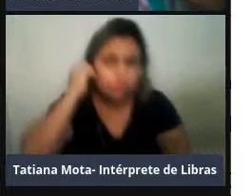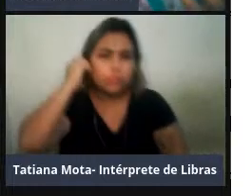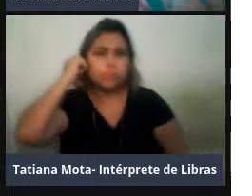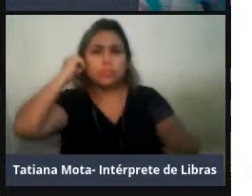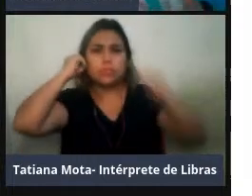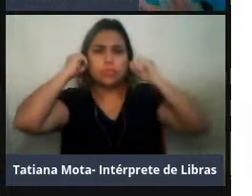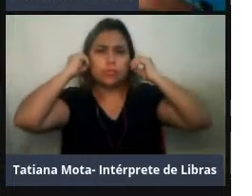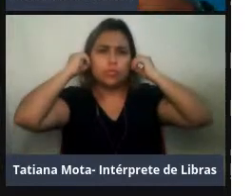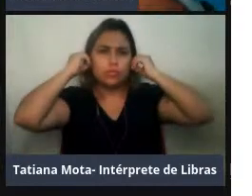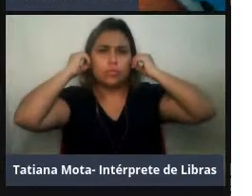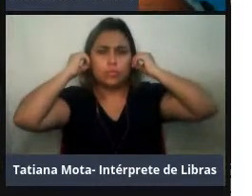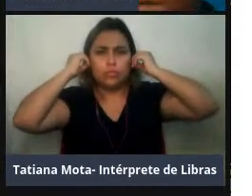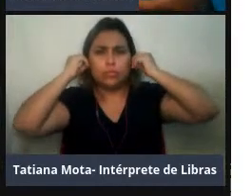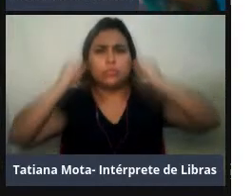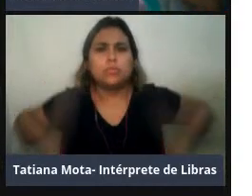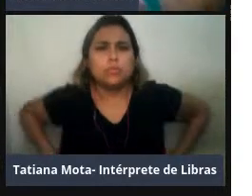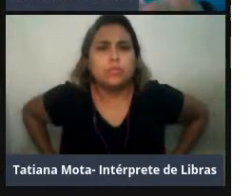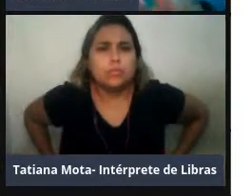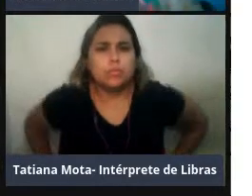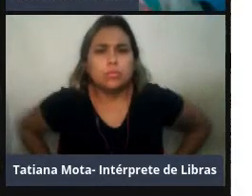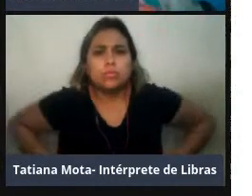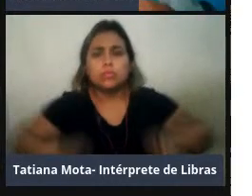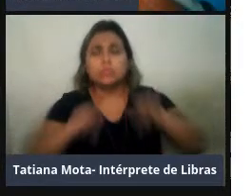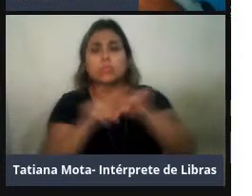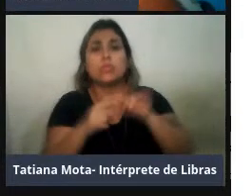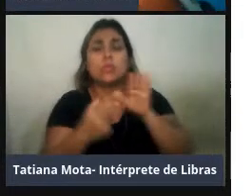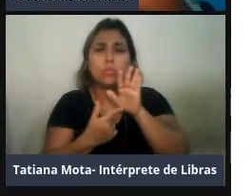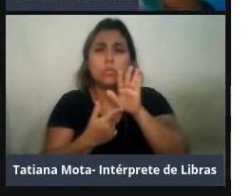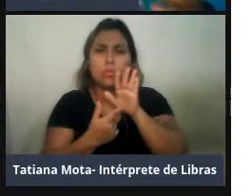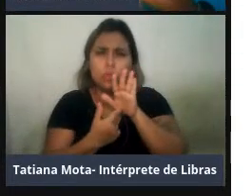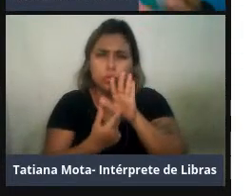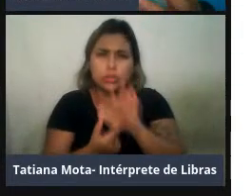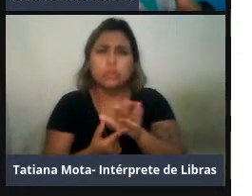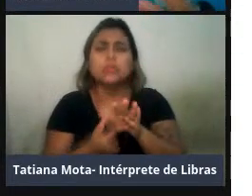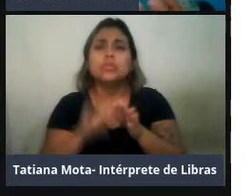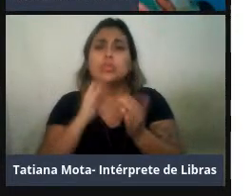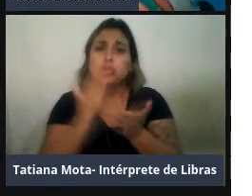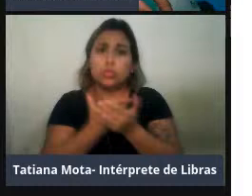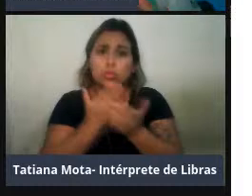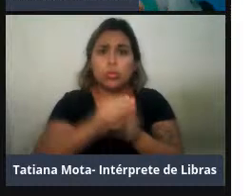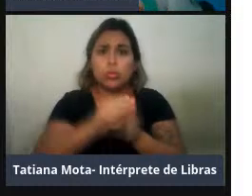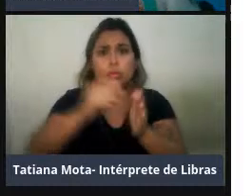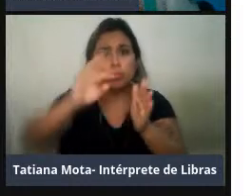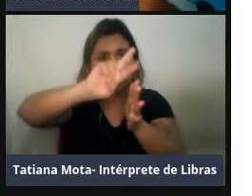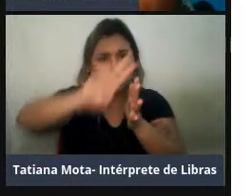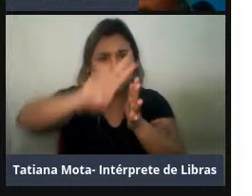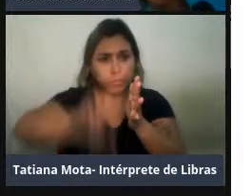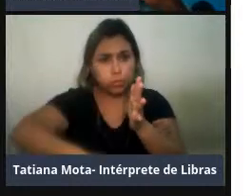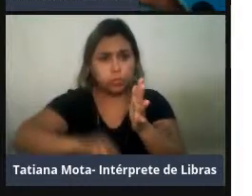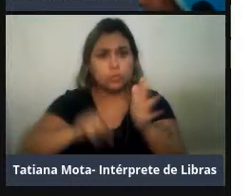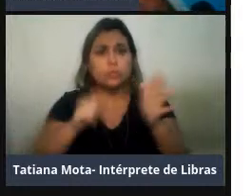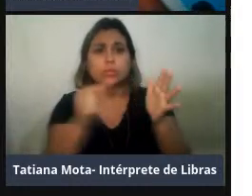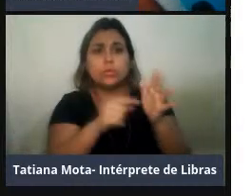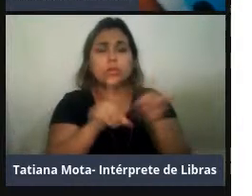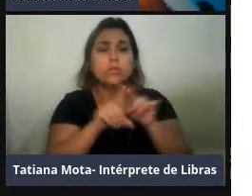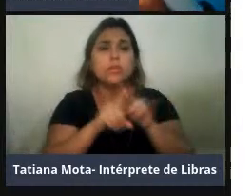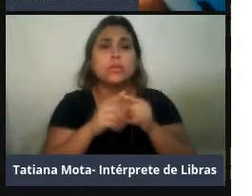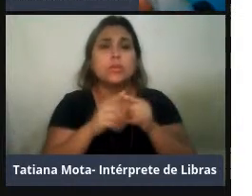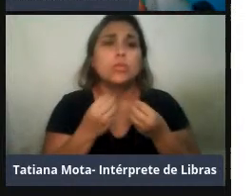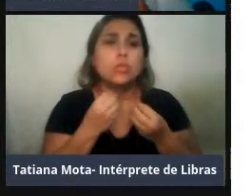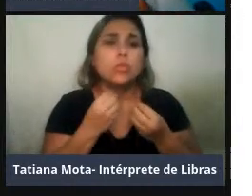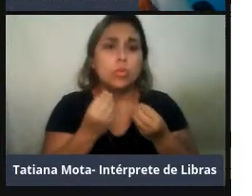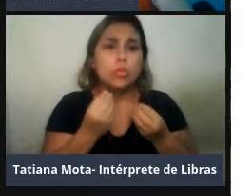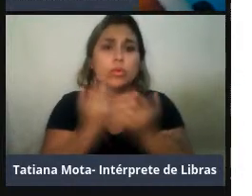ter um estudo das espécies, desse comportamento vocal delas, porque é interessante a gente distinguir entre as espécies. Quando a gente consegue